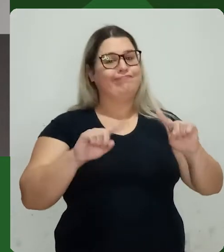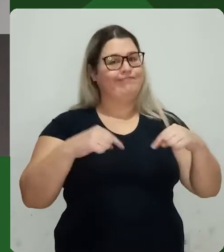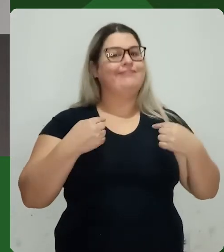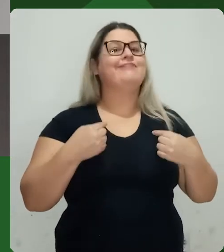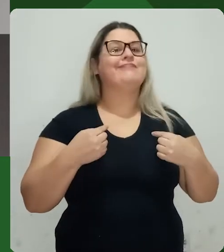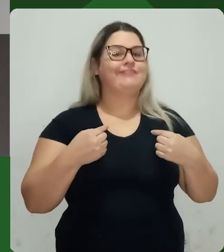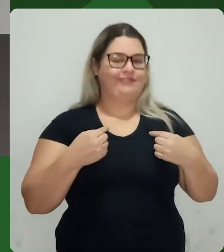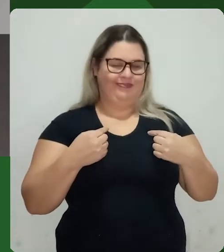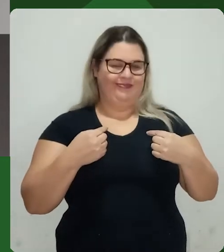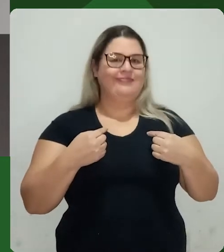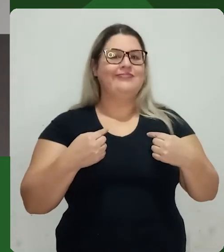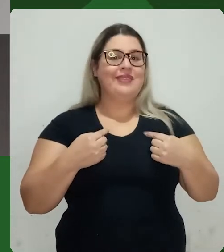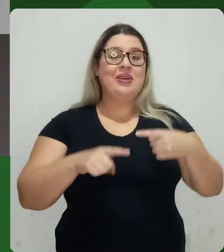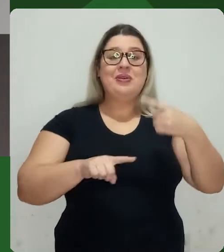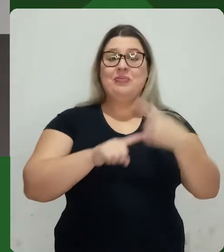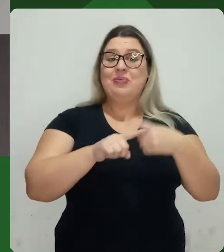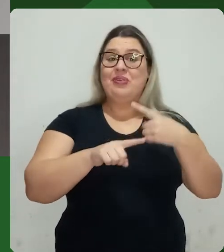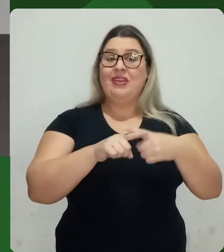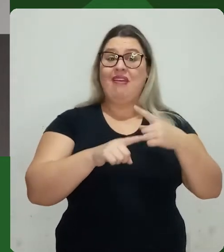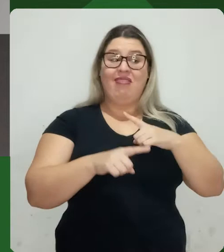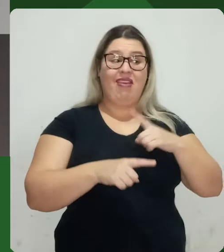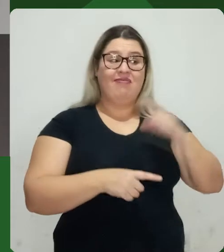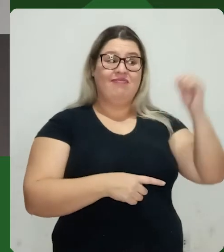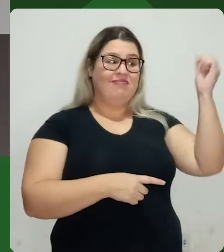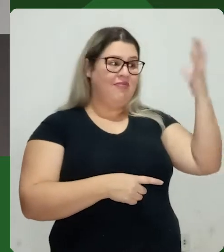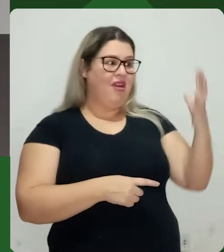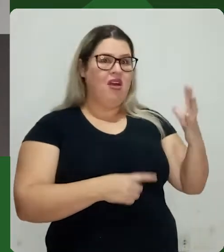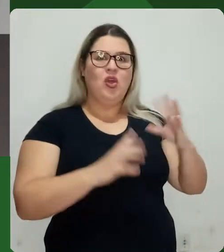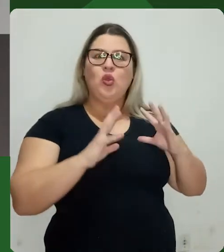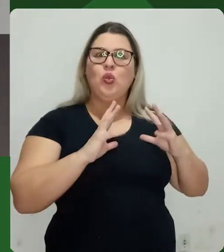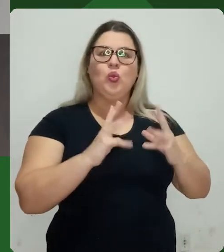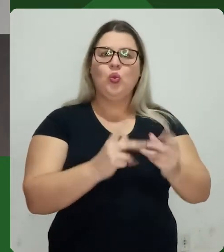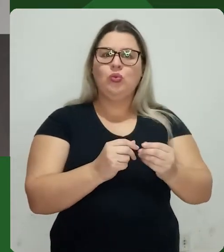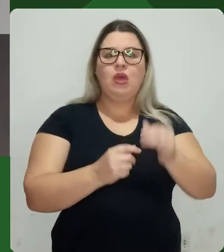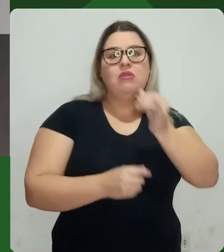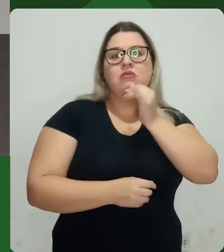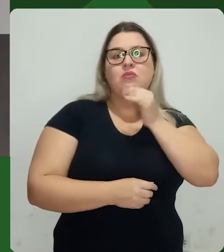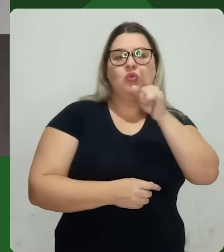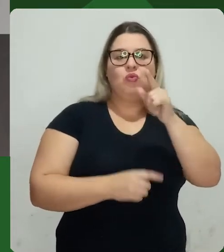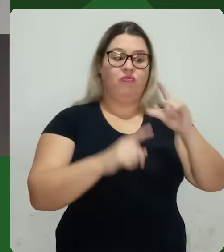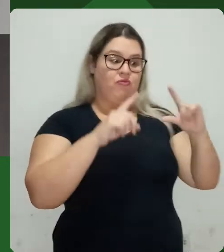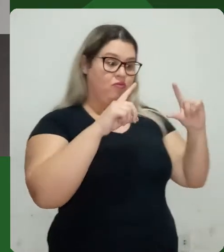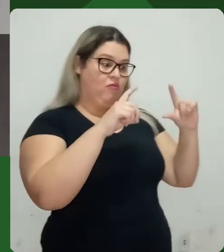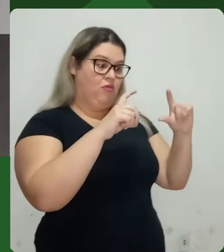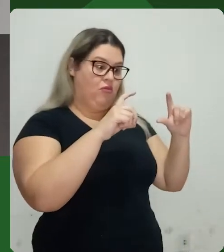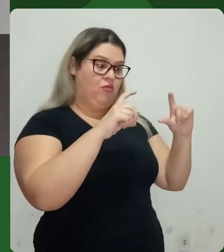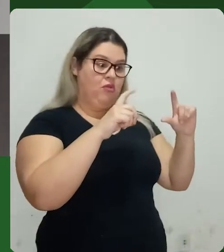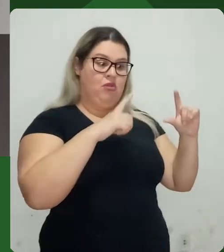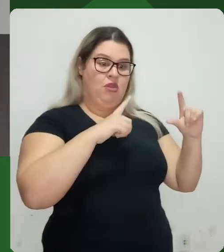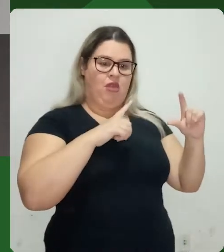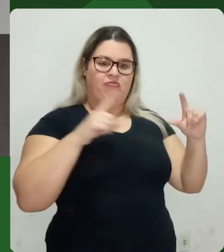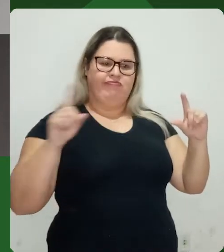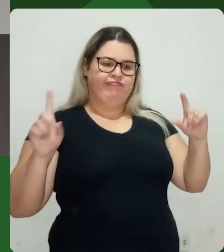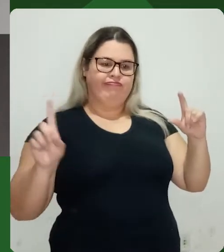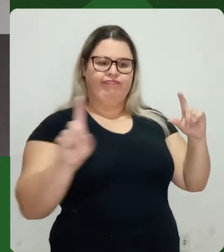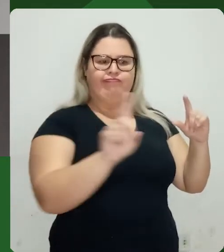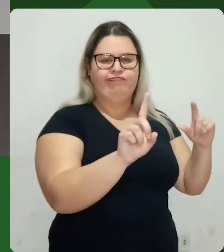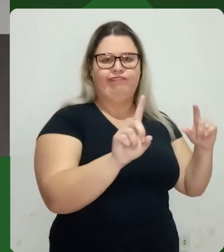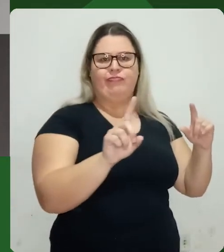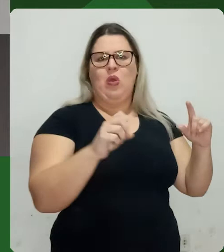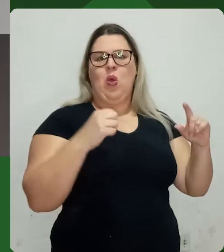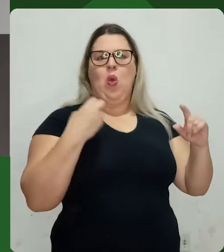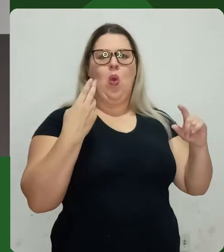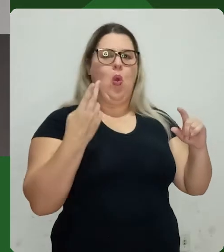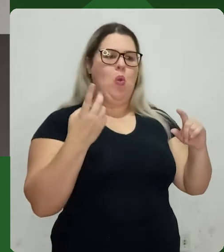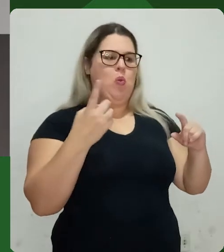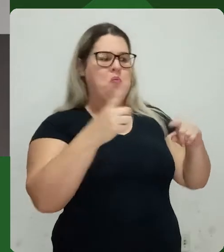espelho. Isso é muito legal, mas isso também traz um desafio a mais, que é justamente o fato de ele refletir tudo. Ou seja, se você está ali fazendo a